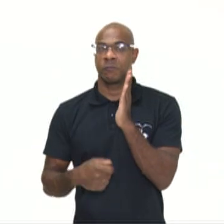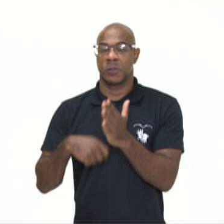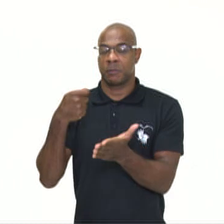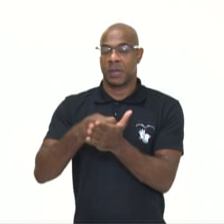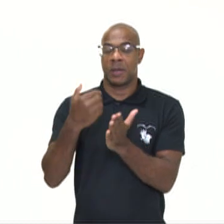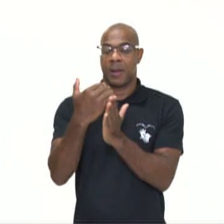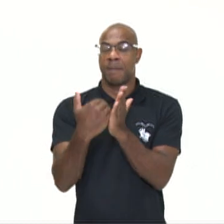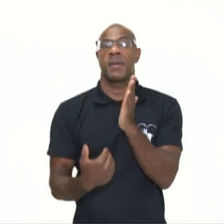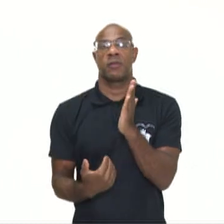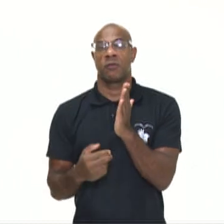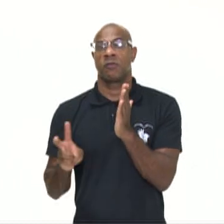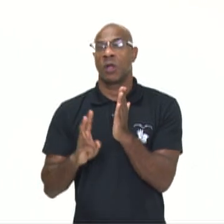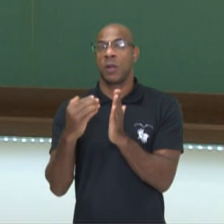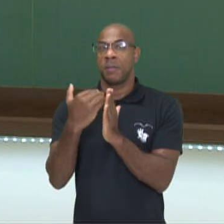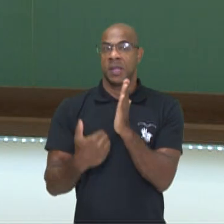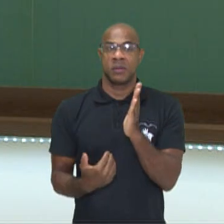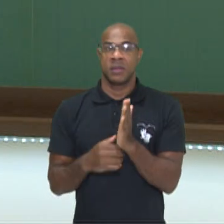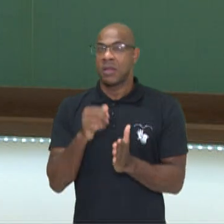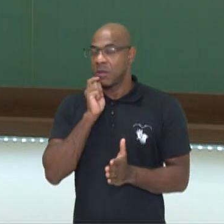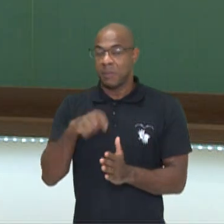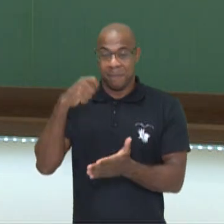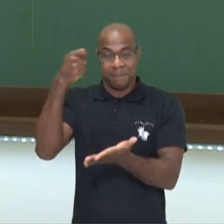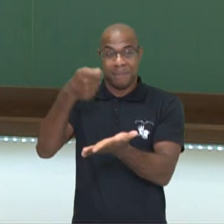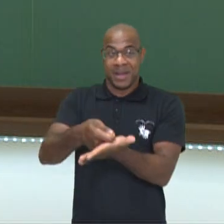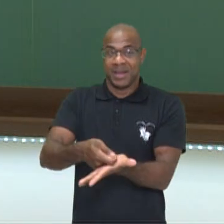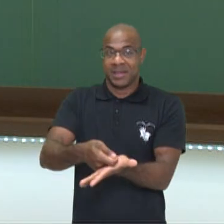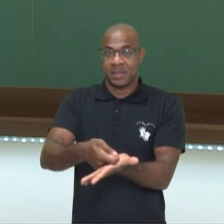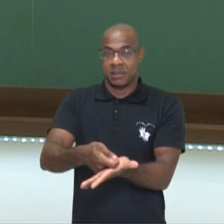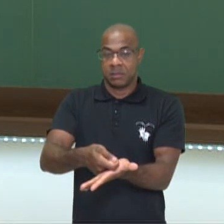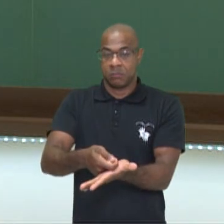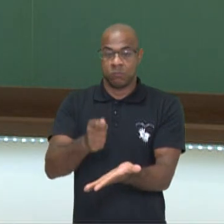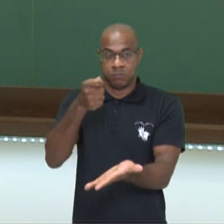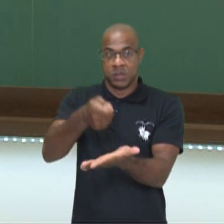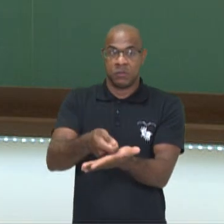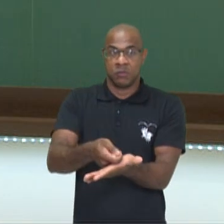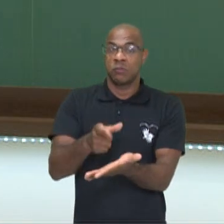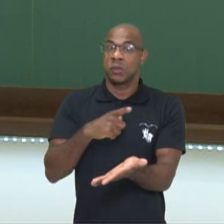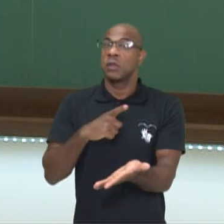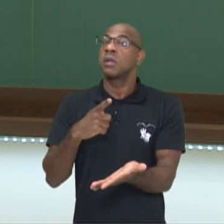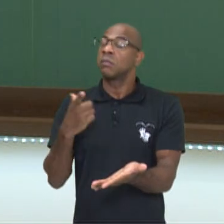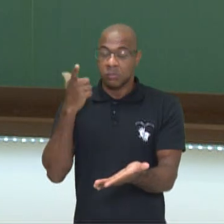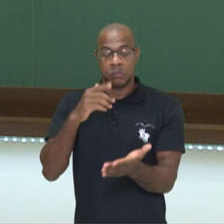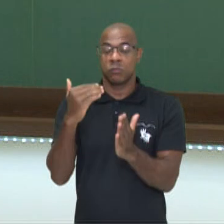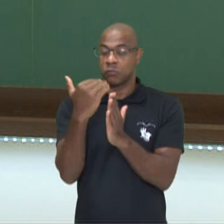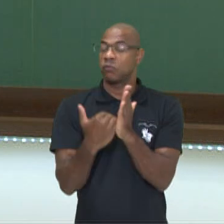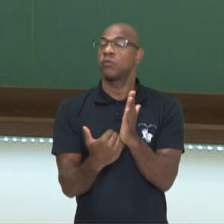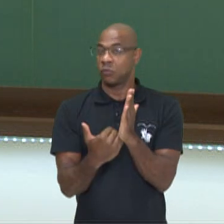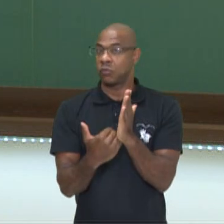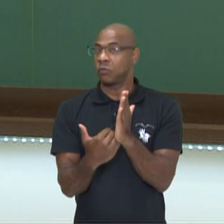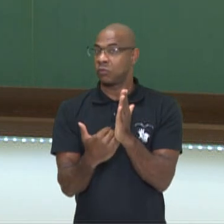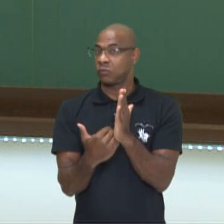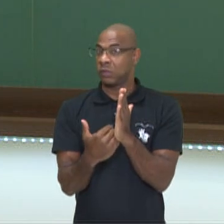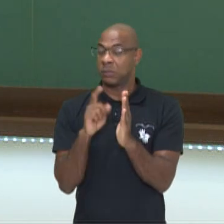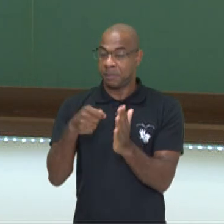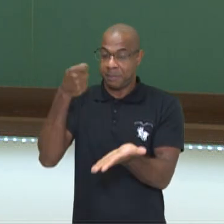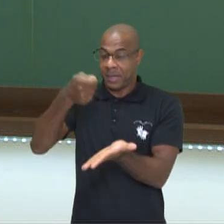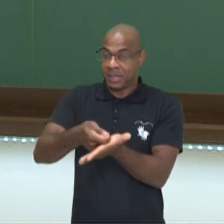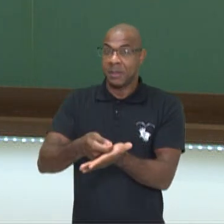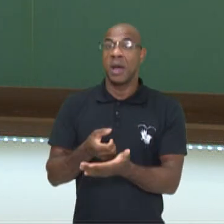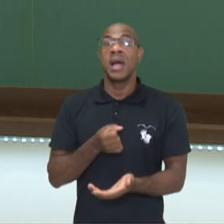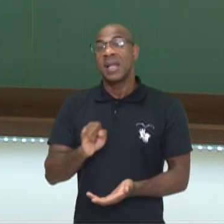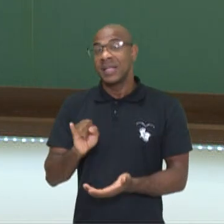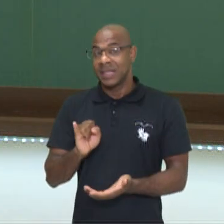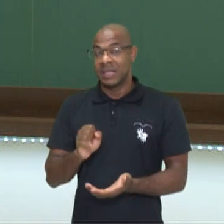à vista. Então às vezes quando você vai comprar alguma coisa à vista, você paga na hora, você pode ganhar um descontinho. O valor de desconto, o valor a menos.